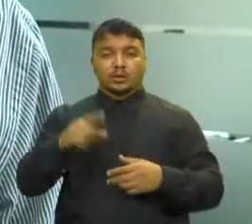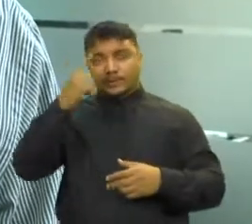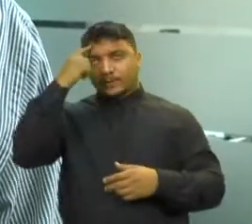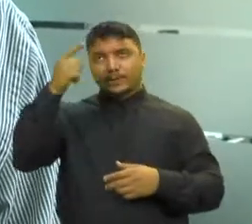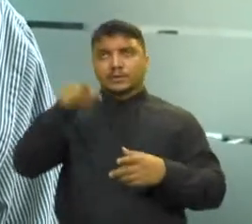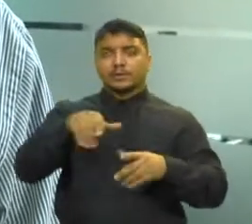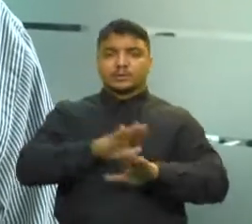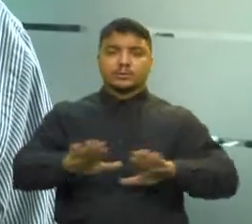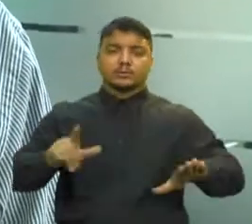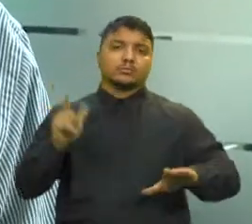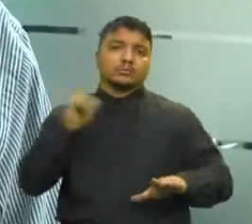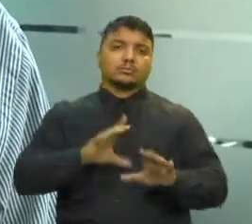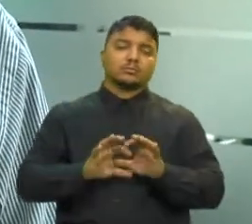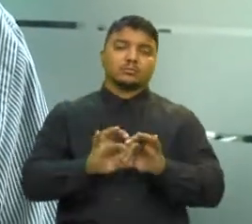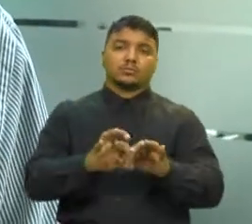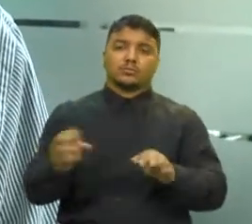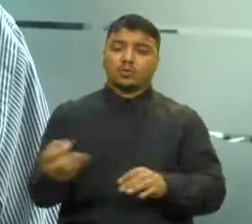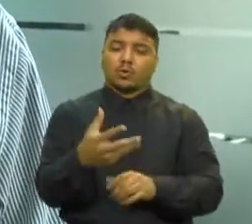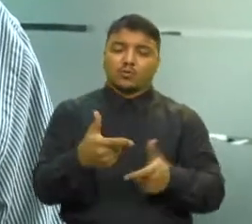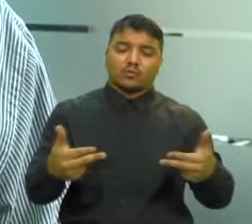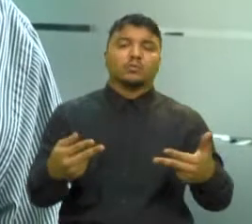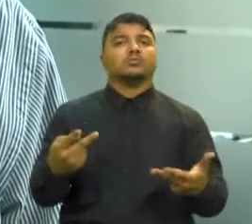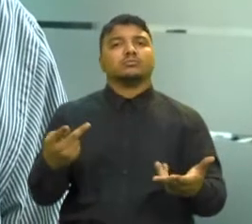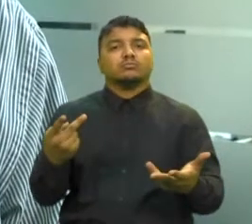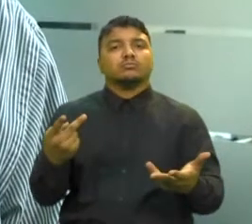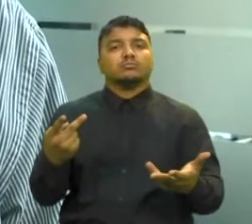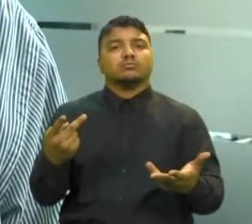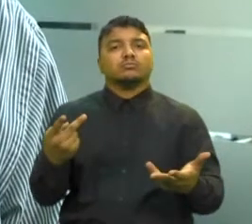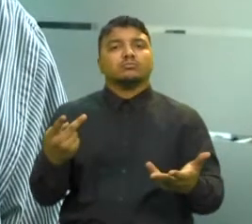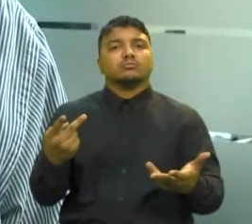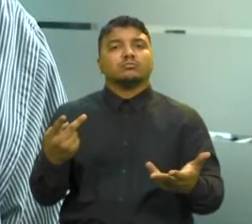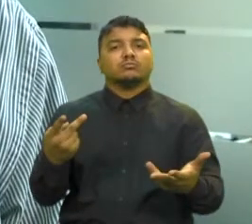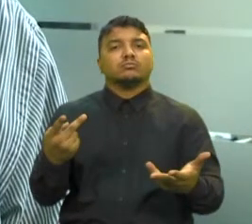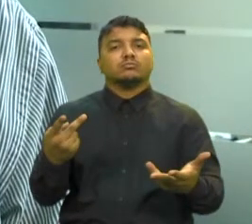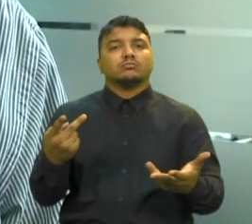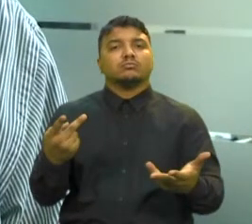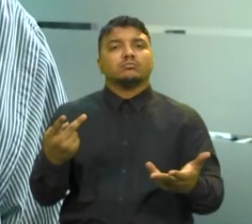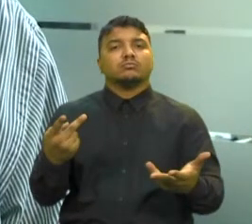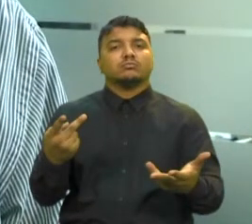não? Colocar novos acontecimentos, novos...